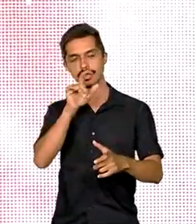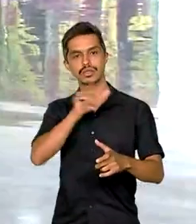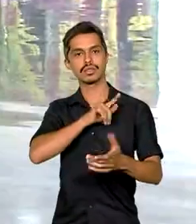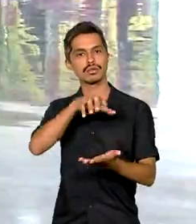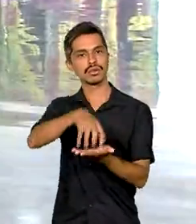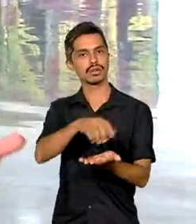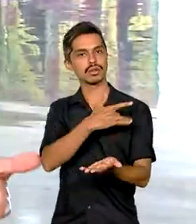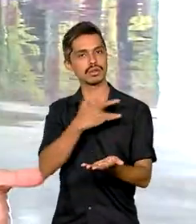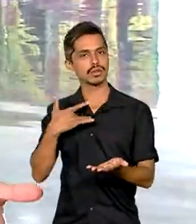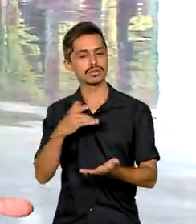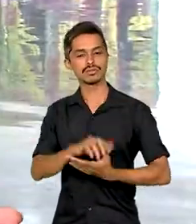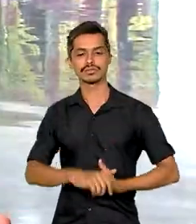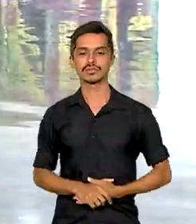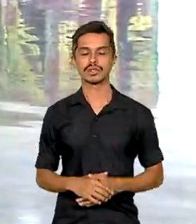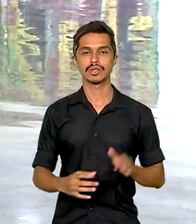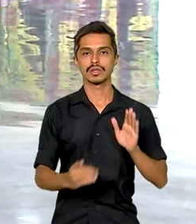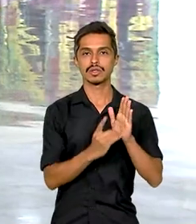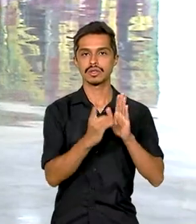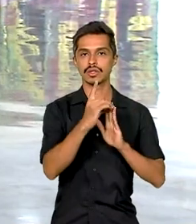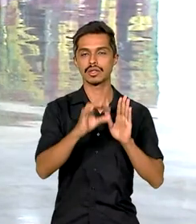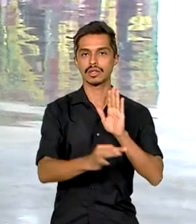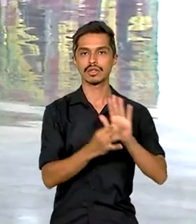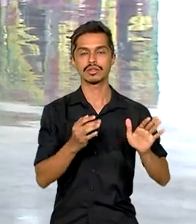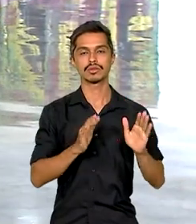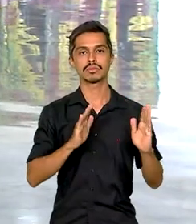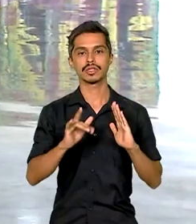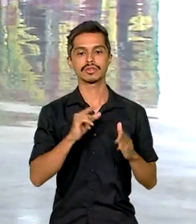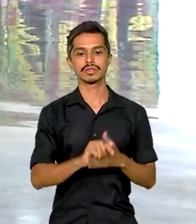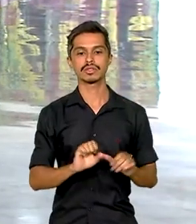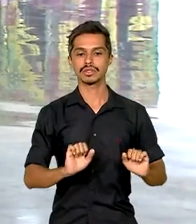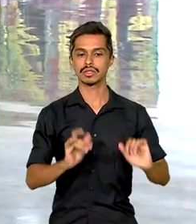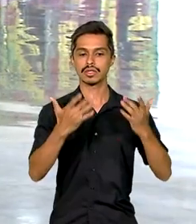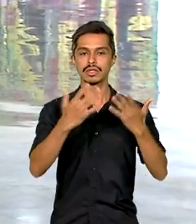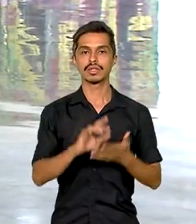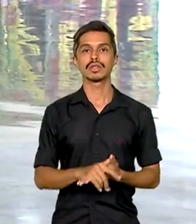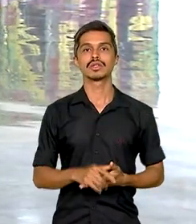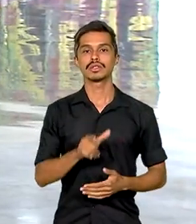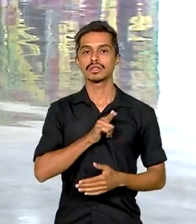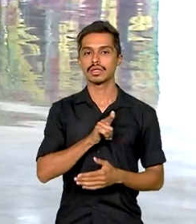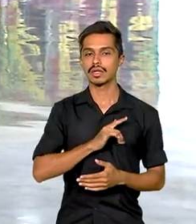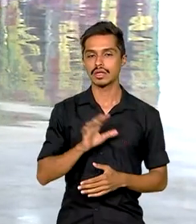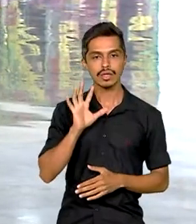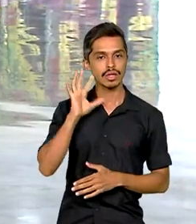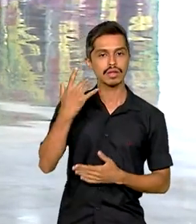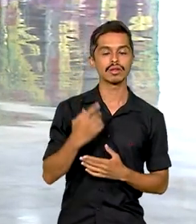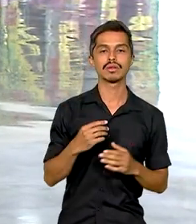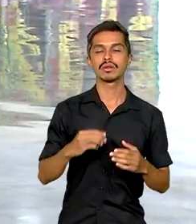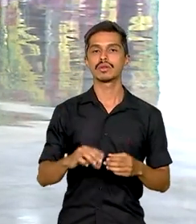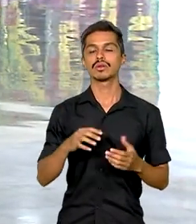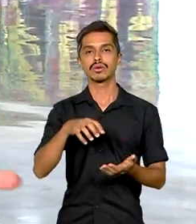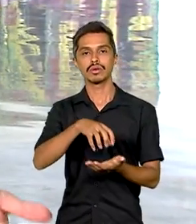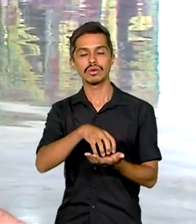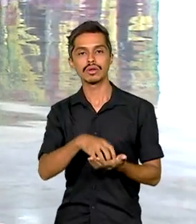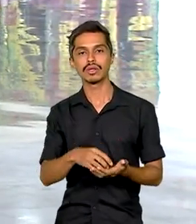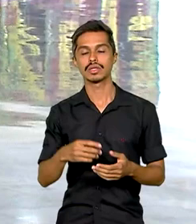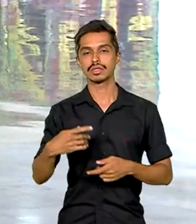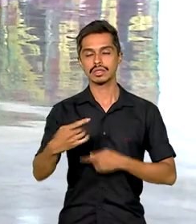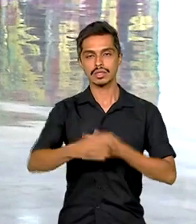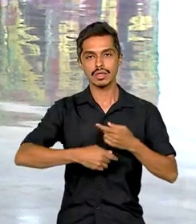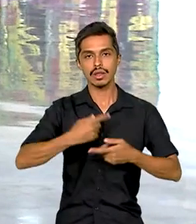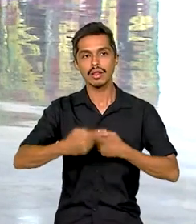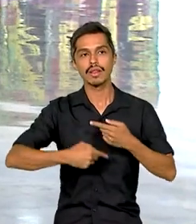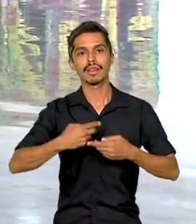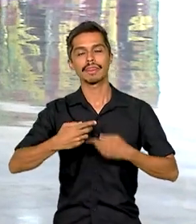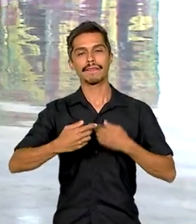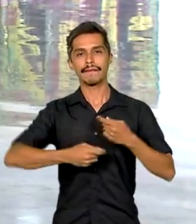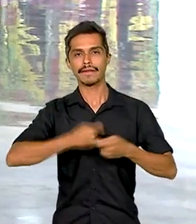escola. O decreto assinado durante a cerimônia institui ainda um comitê interministerial para direcionar as ações do